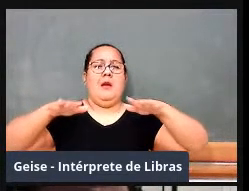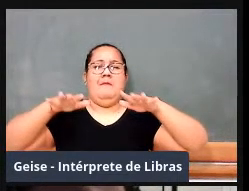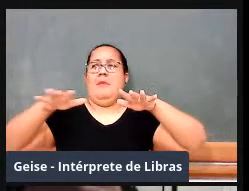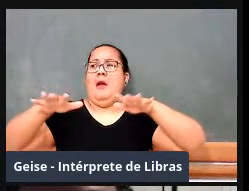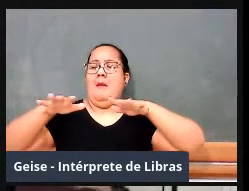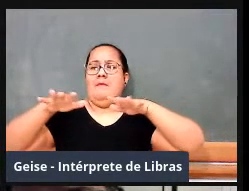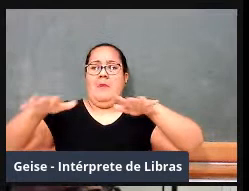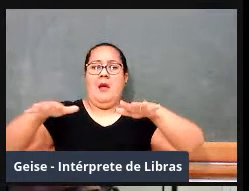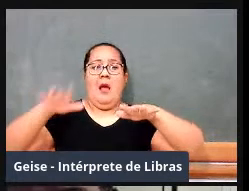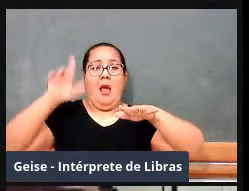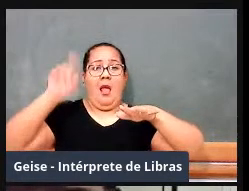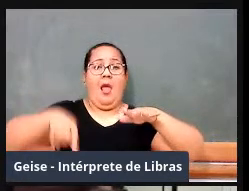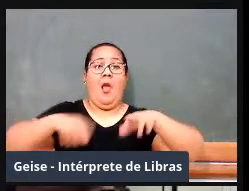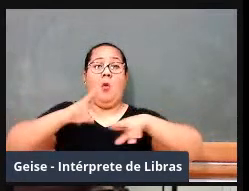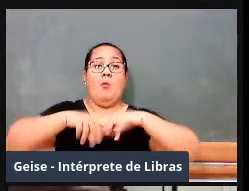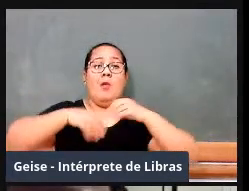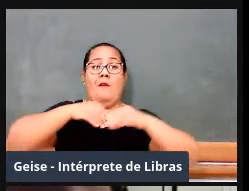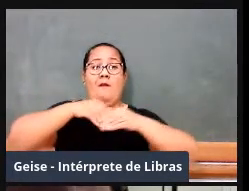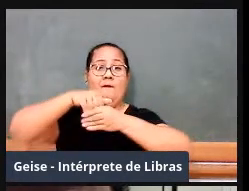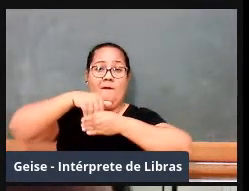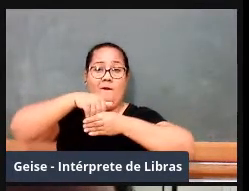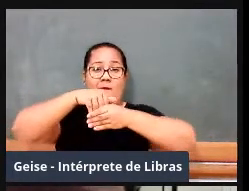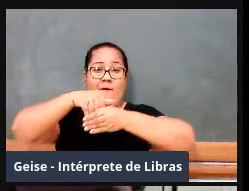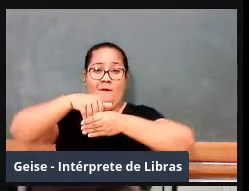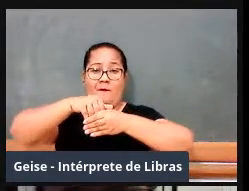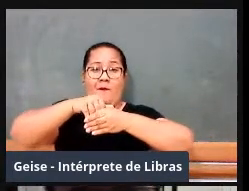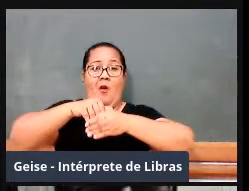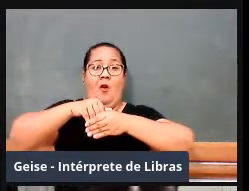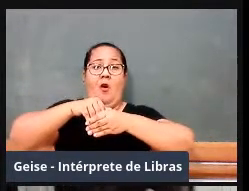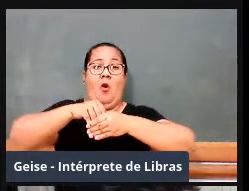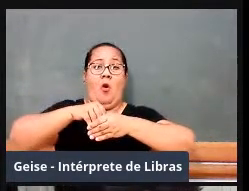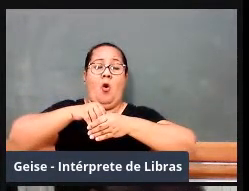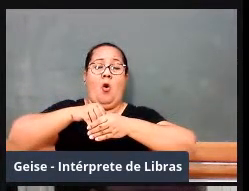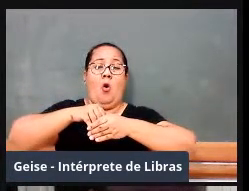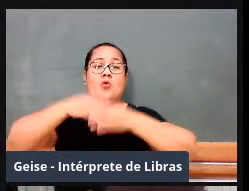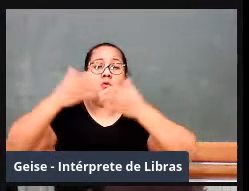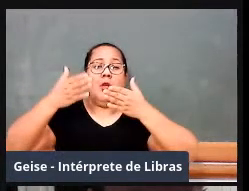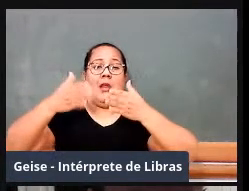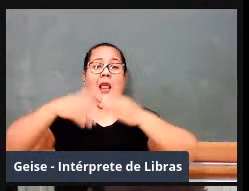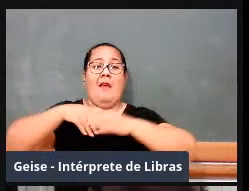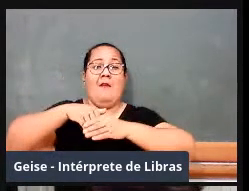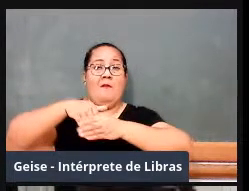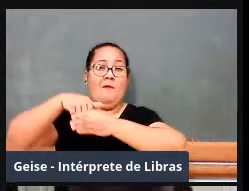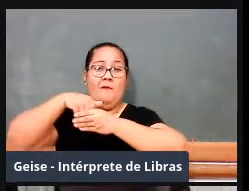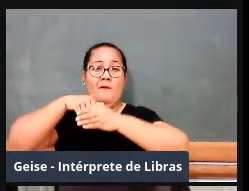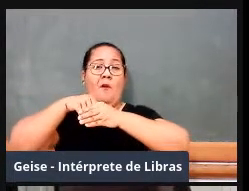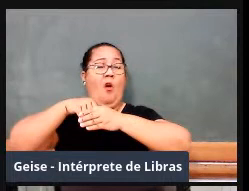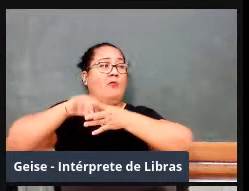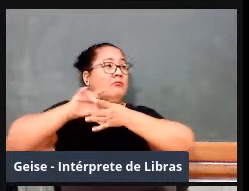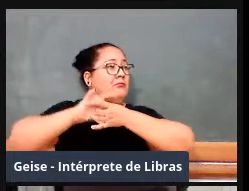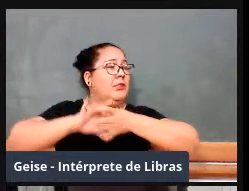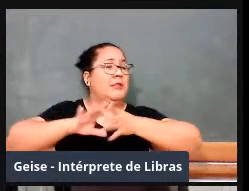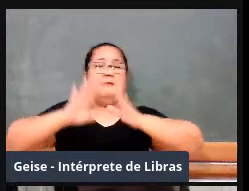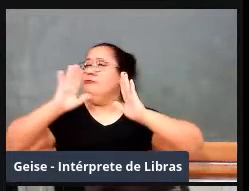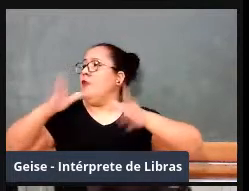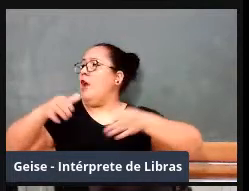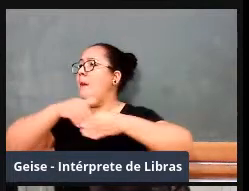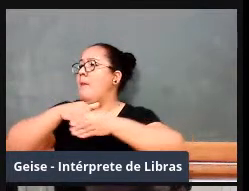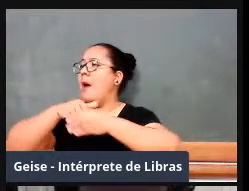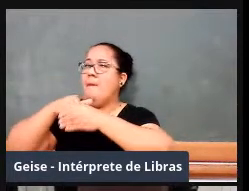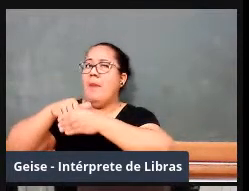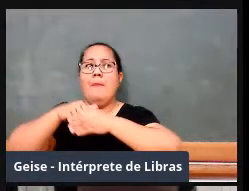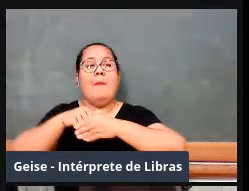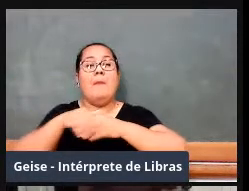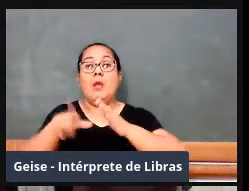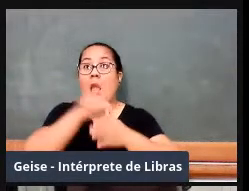vai promover essa ruptura com o período anterior, que era o período, então, dado pelo golpe militar, o período